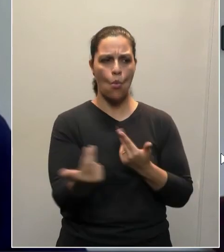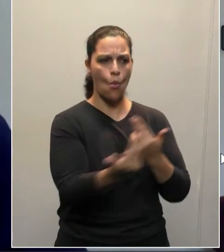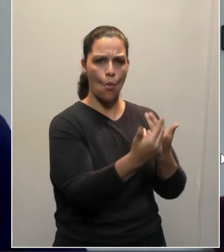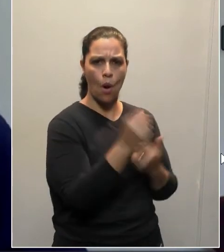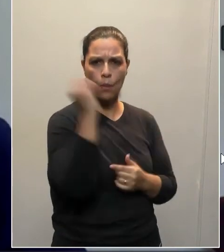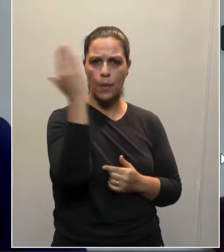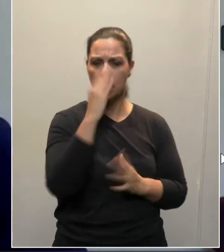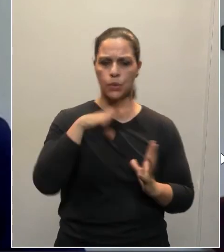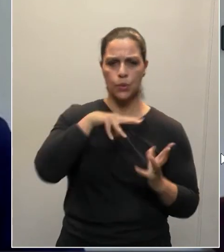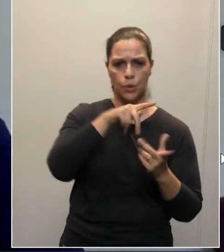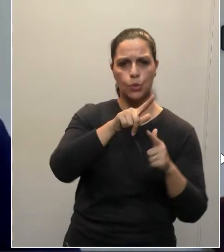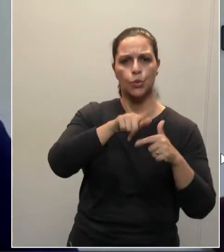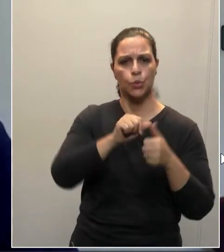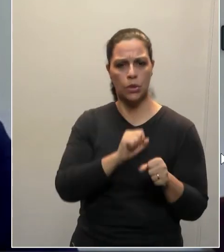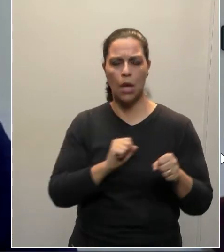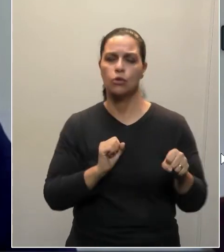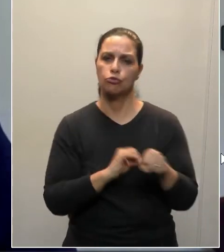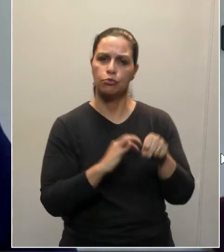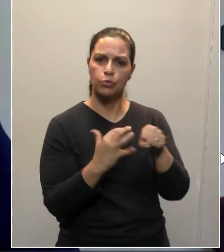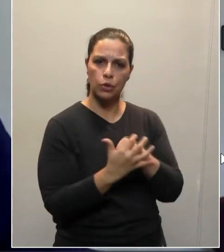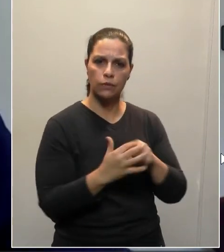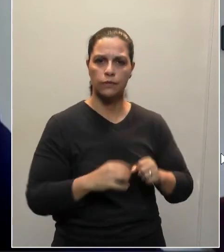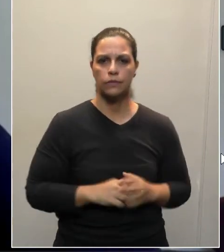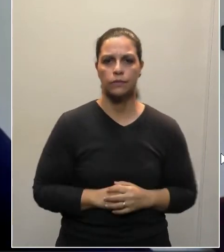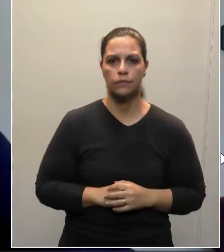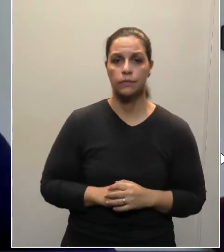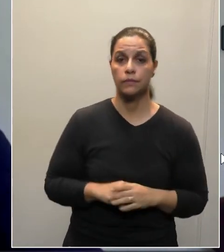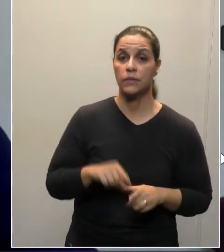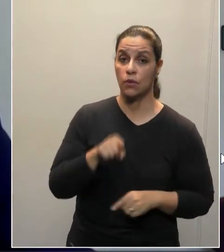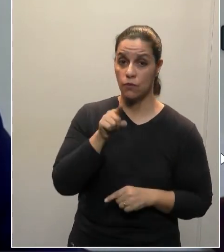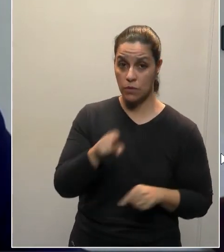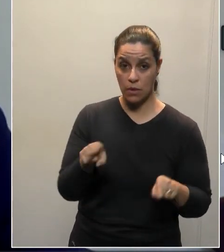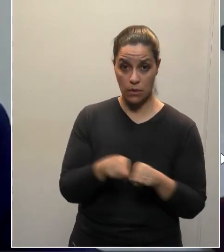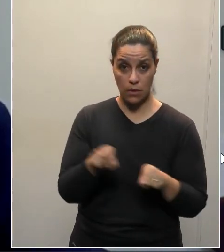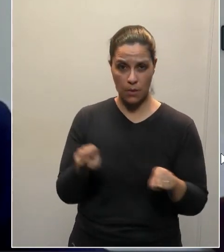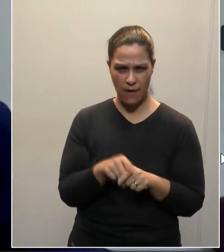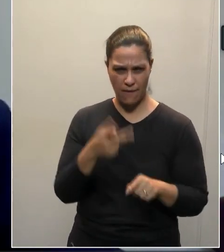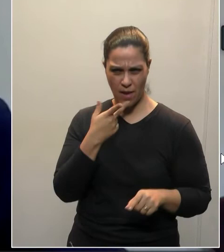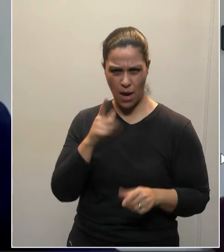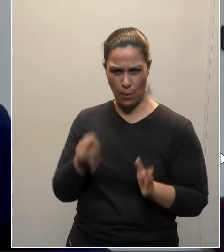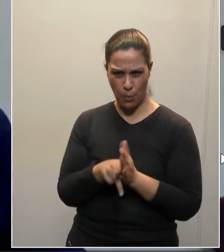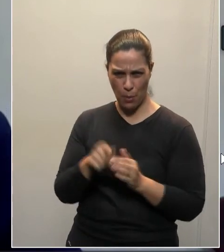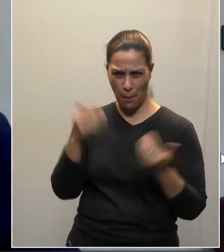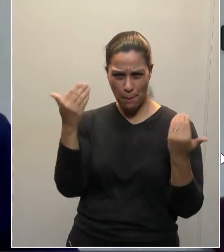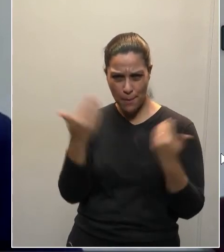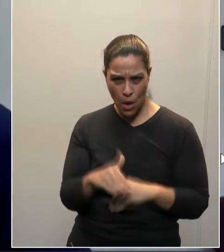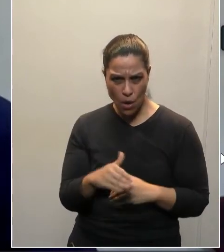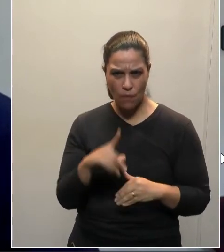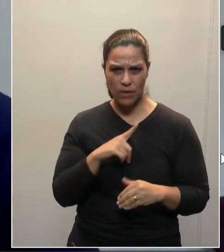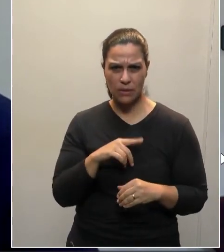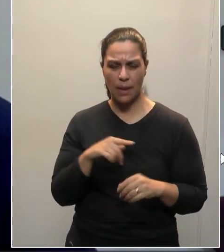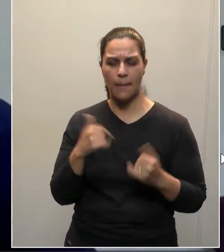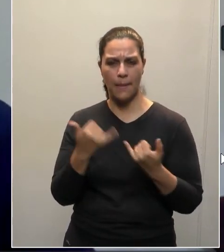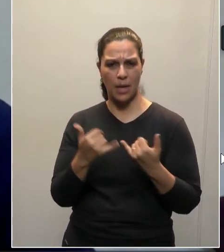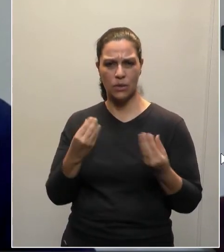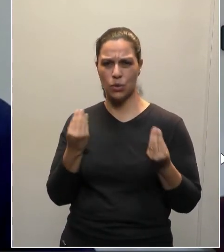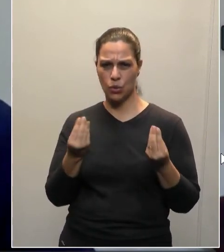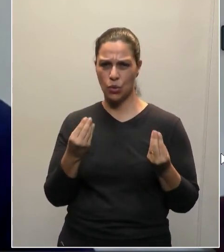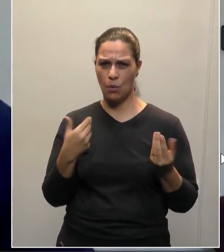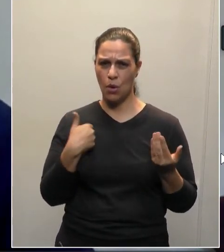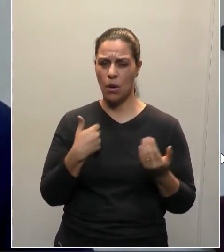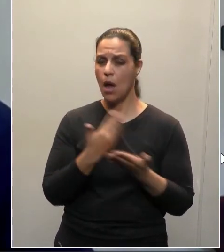no Brasil e no mundo, por conta desta guerra biológica. Você fazer esta pressão, podendo aqui deixar